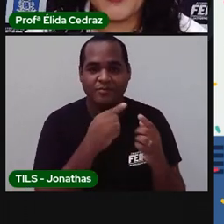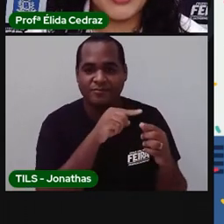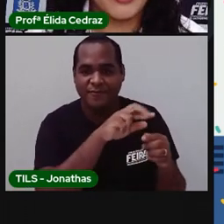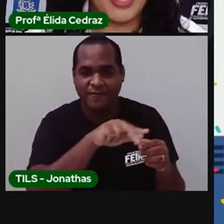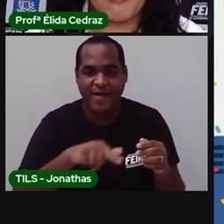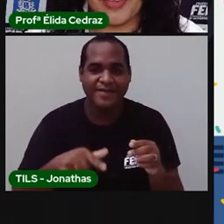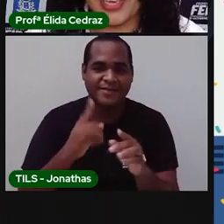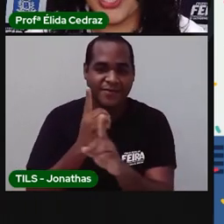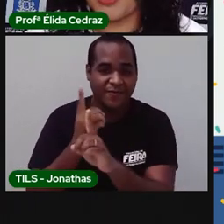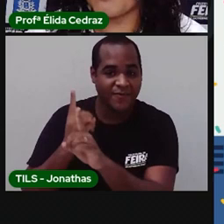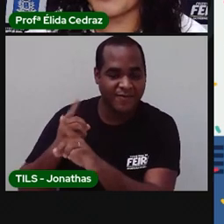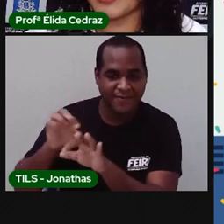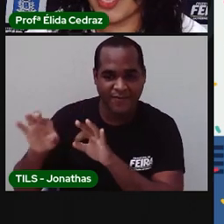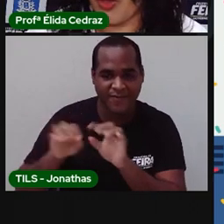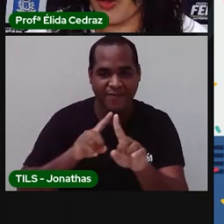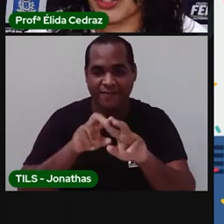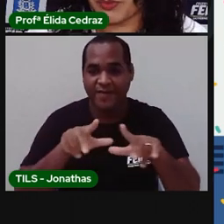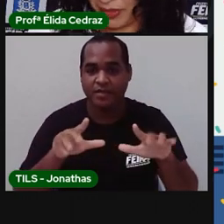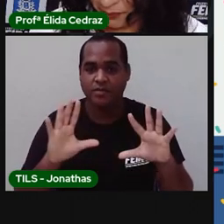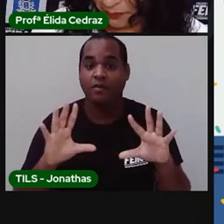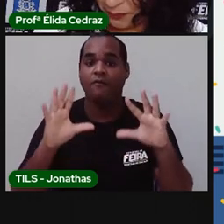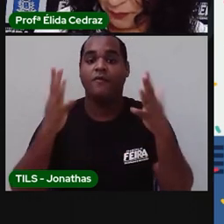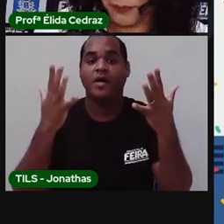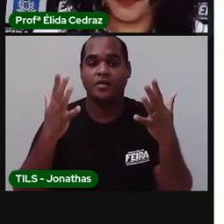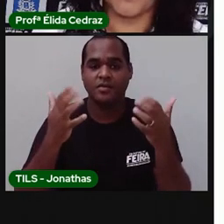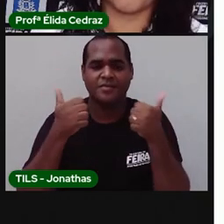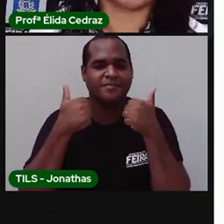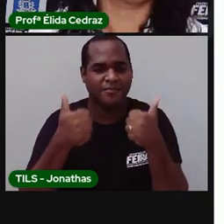fizeram. A festa vai ser ótima.